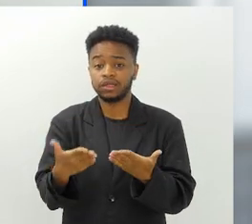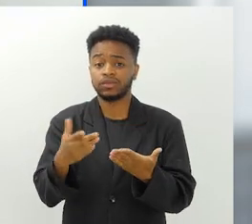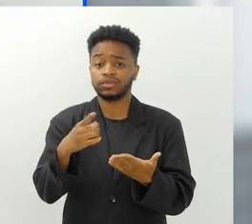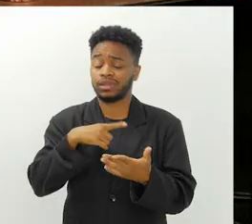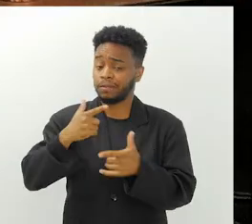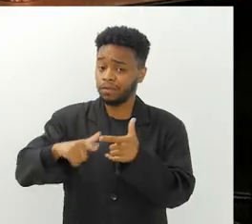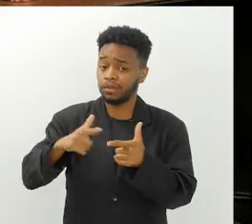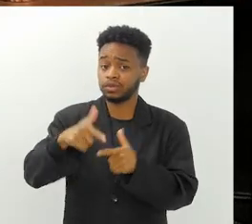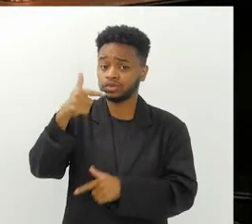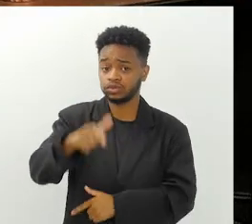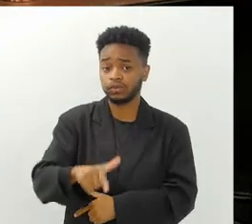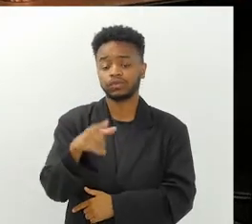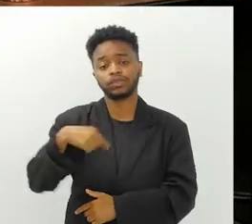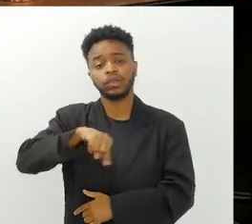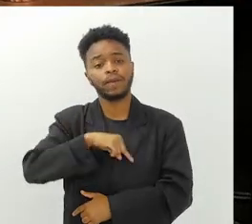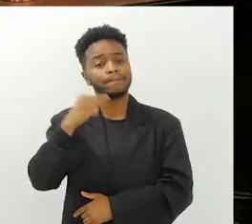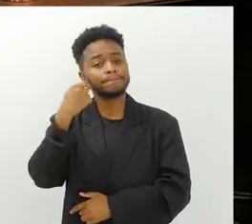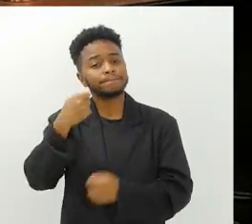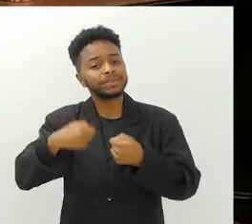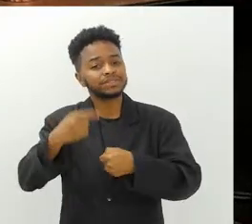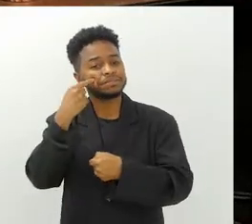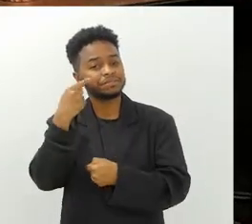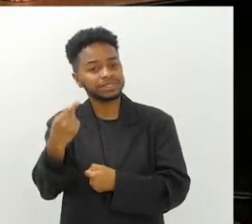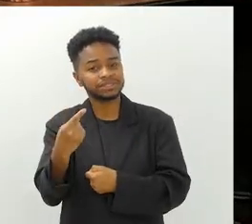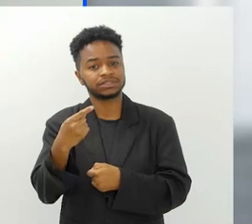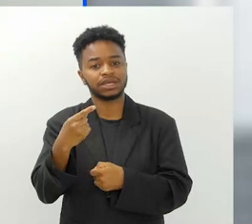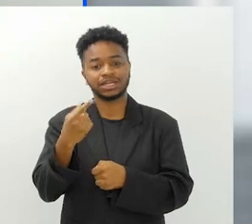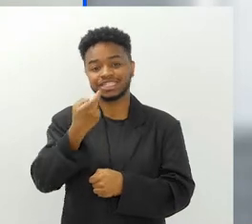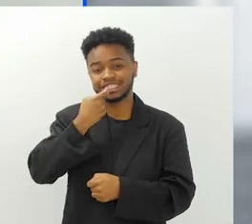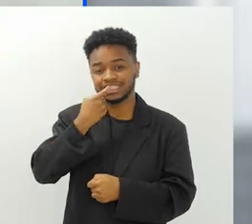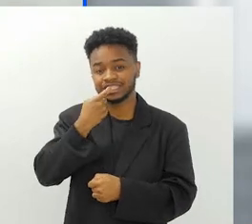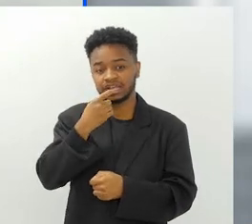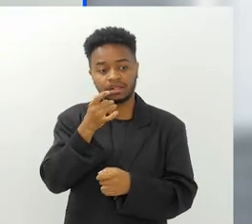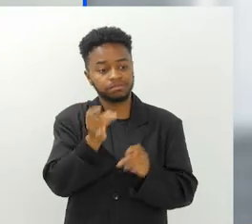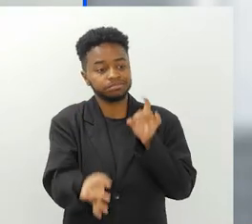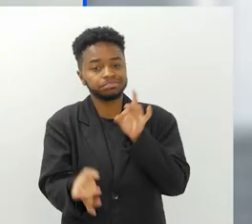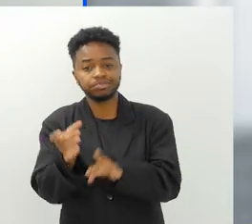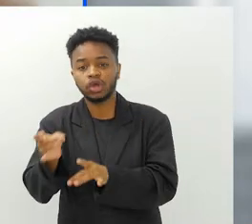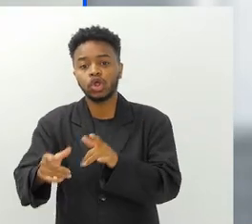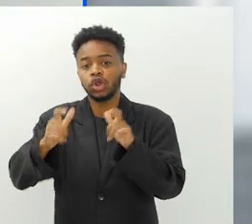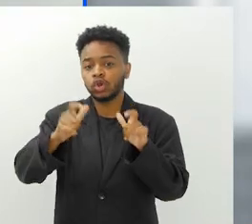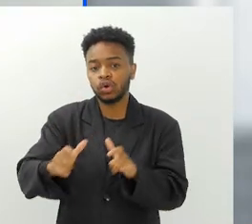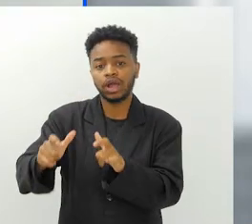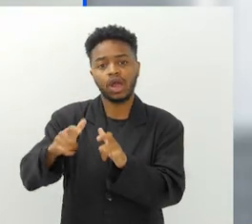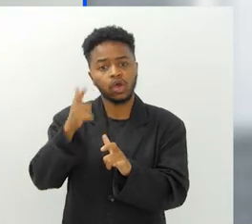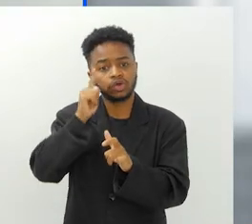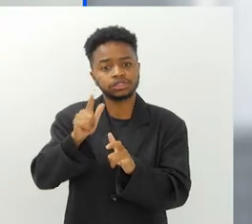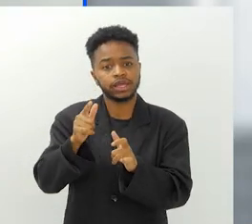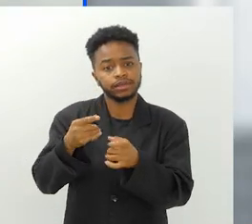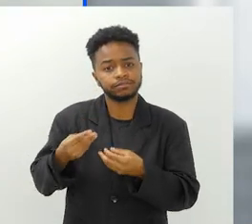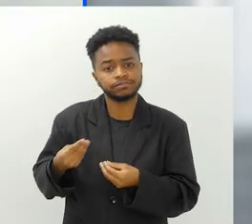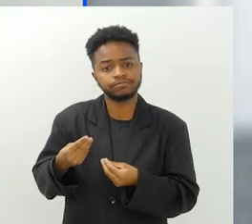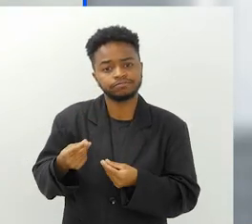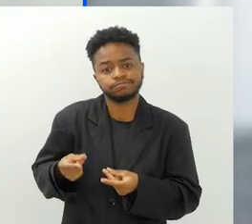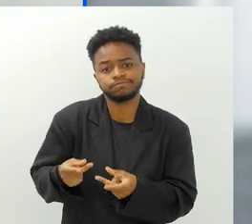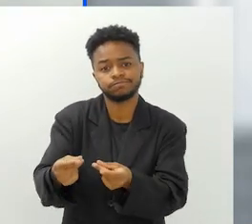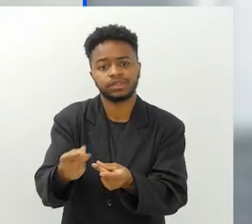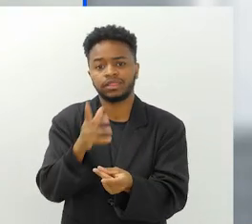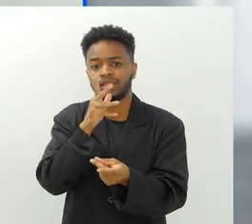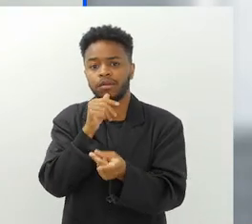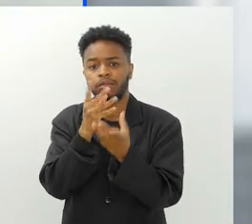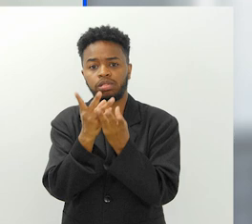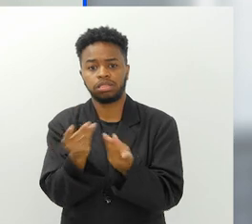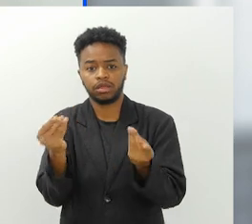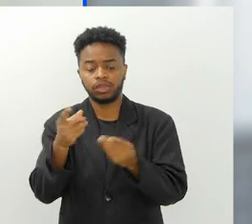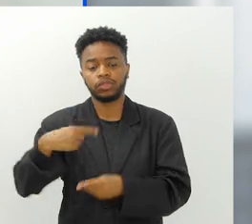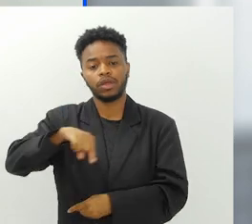pro azar. Olha que loucura, a gente tem que pensar nesse plástico reciclado sendo destinado pra lugares que de fato ele vai ter uma longa vida.